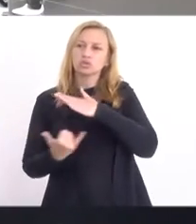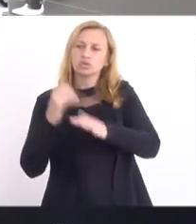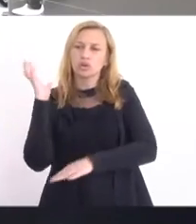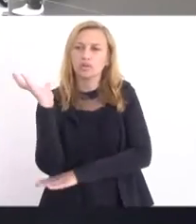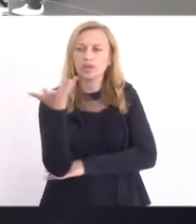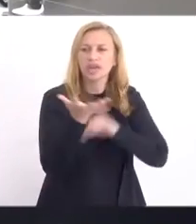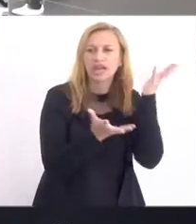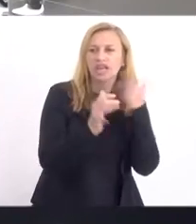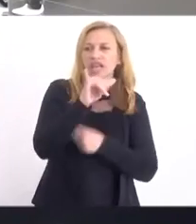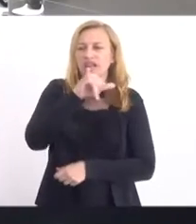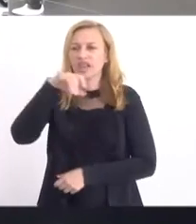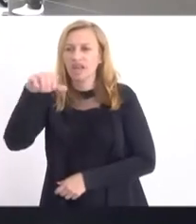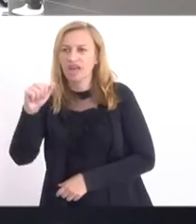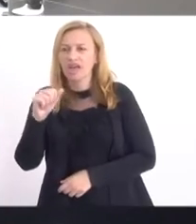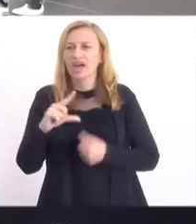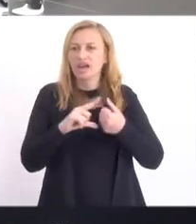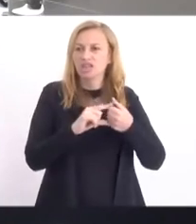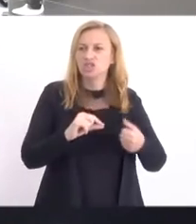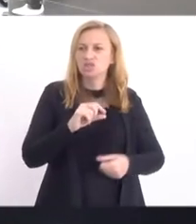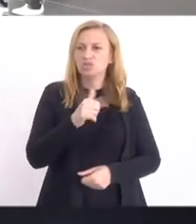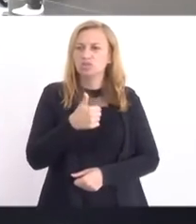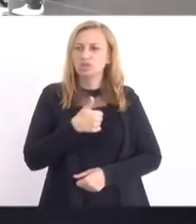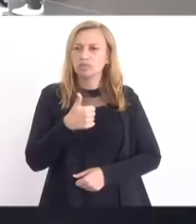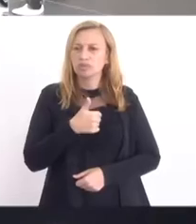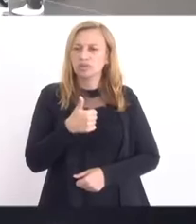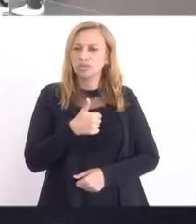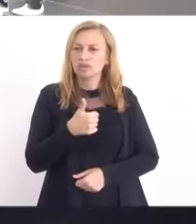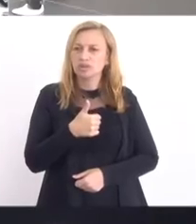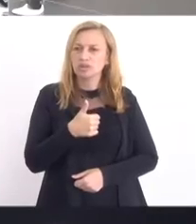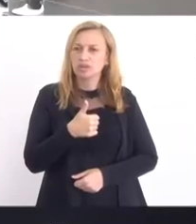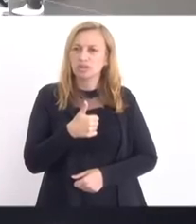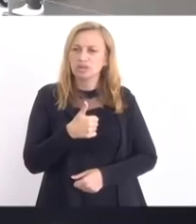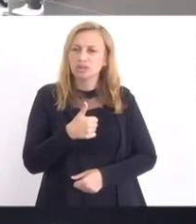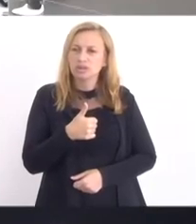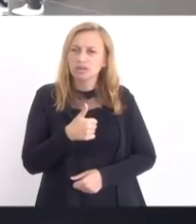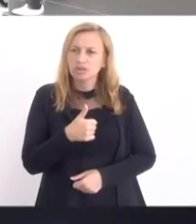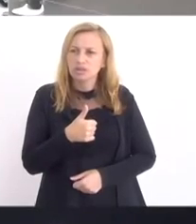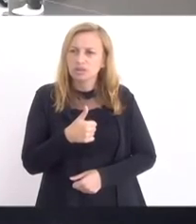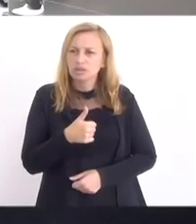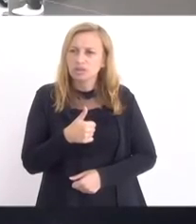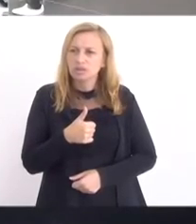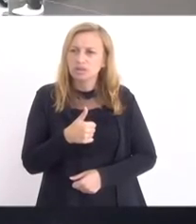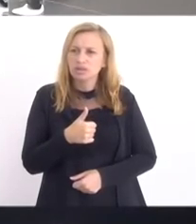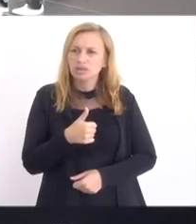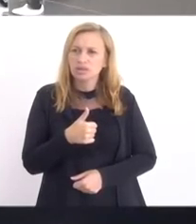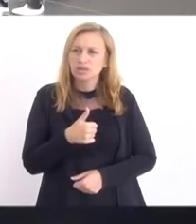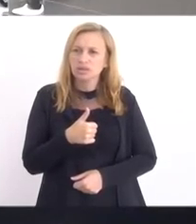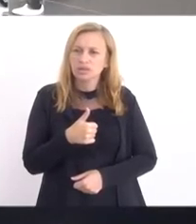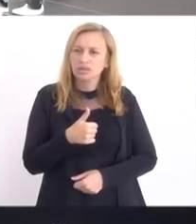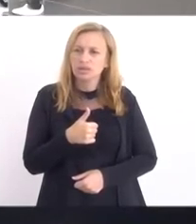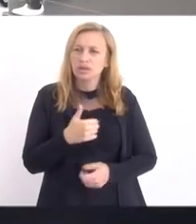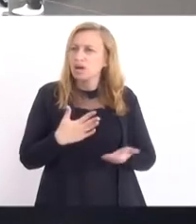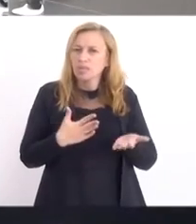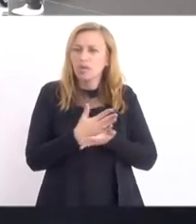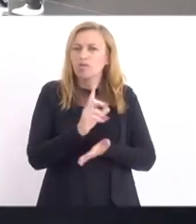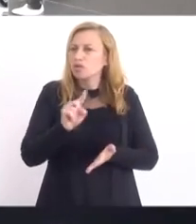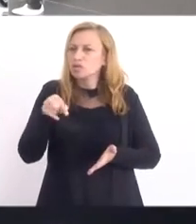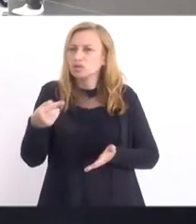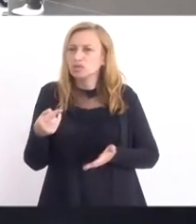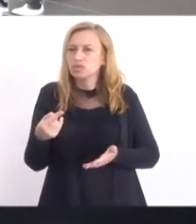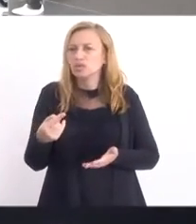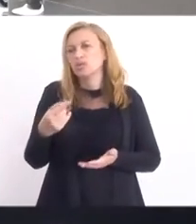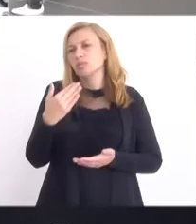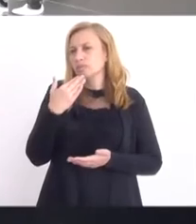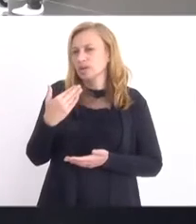INEA. Artigo 1º. eles estavam impulsados, que nem a gente aprovou para as áreas de segurança. Igual aprovou para os outros, eu dei a